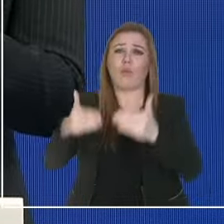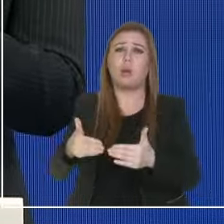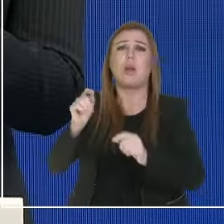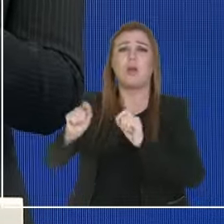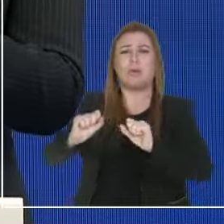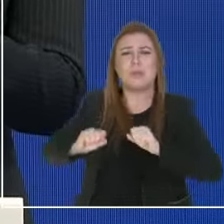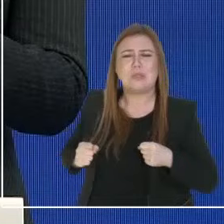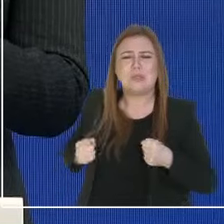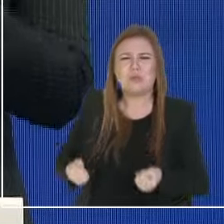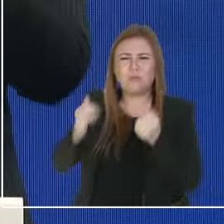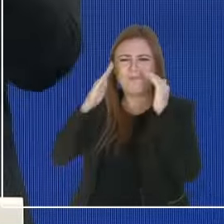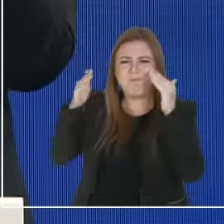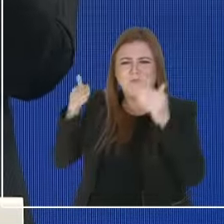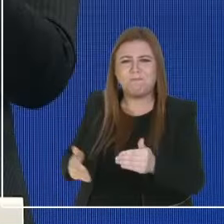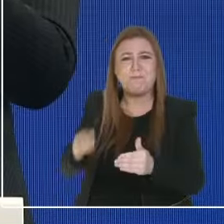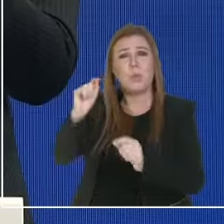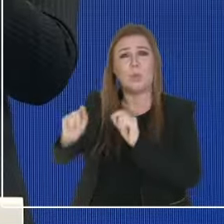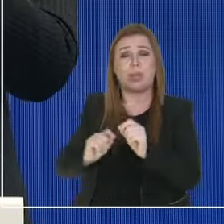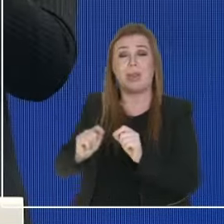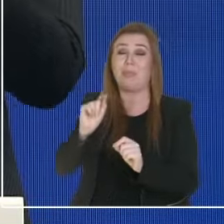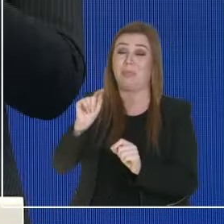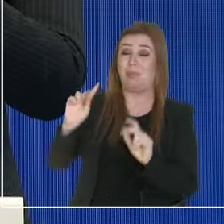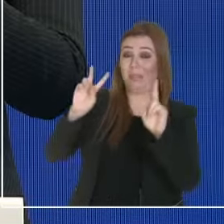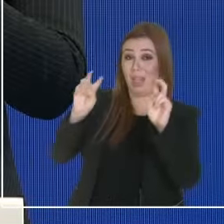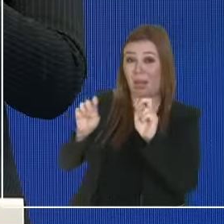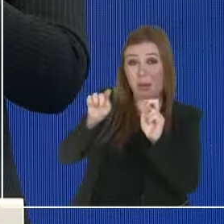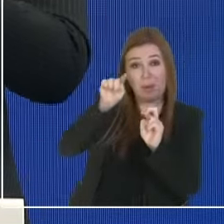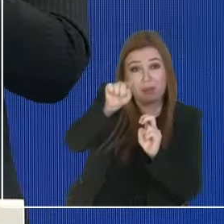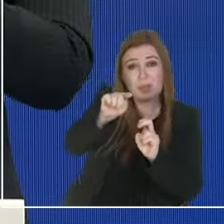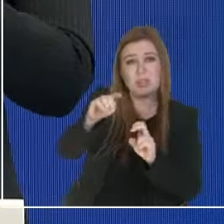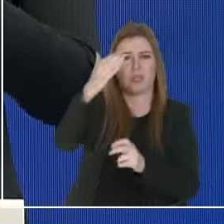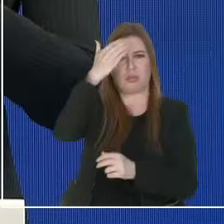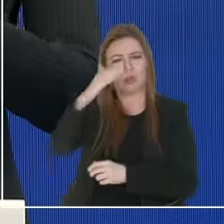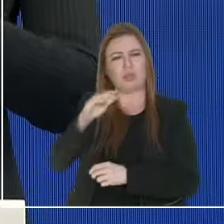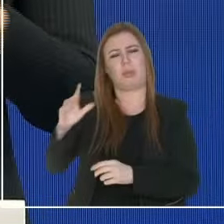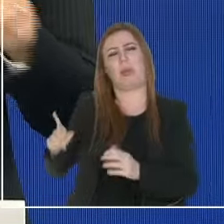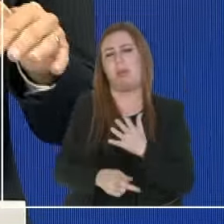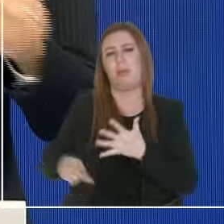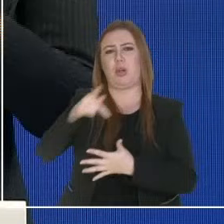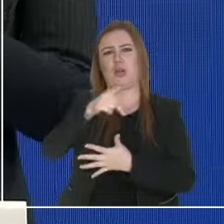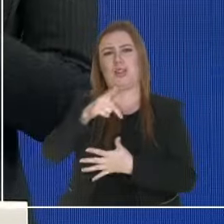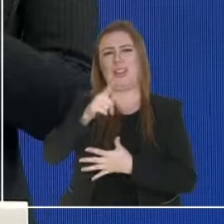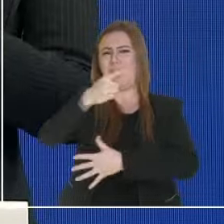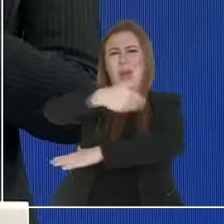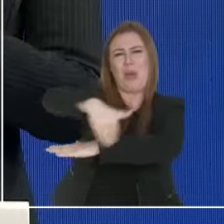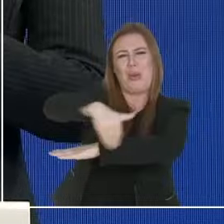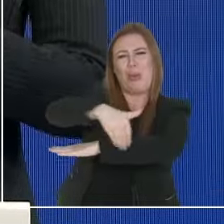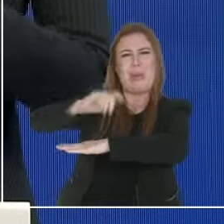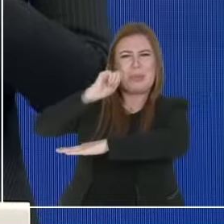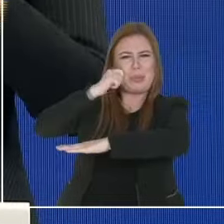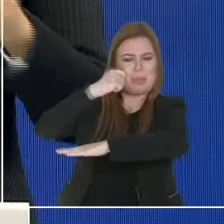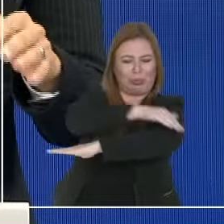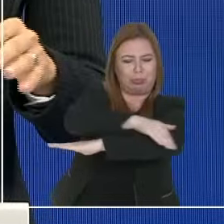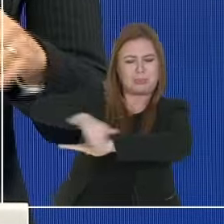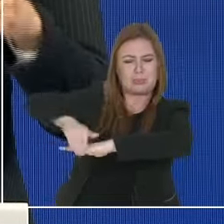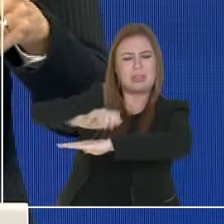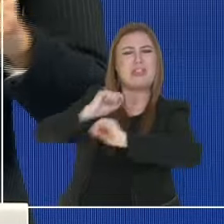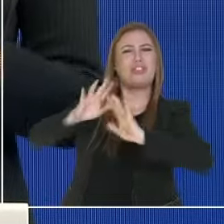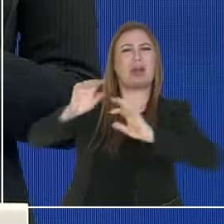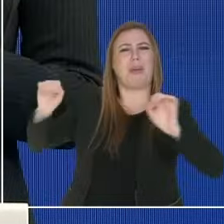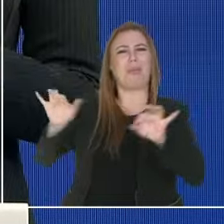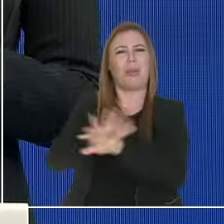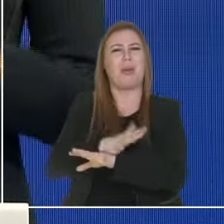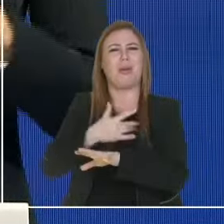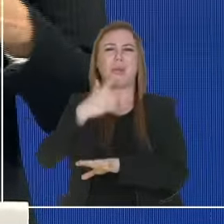empenho será em resolver os problemas que, para você, curitibano, são prioridade. E não asfaltinho em rua, que já estava asfaltada, como maquiagem,